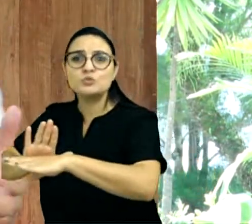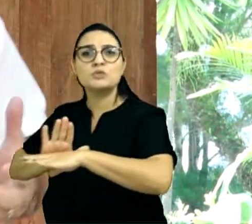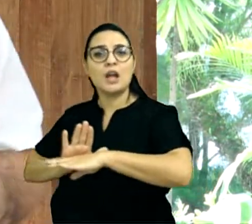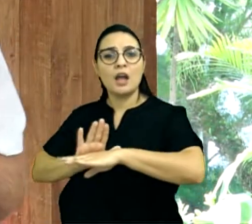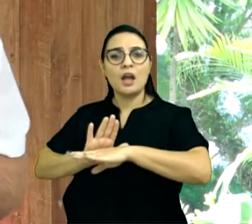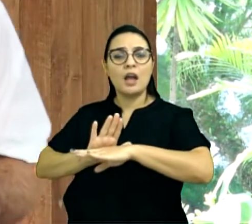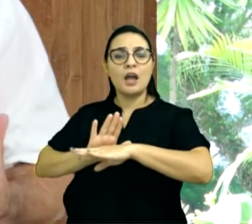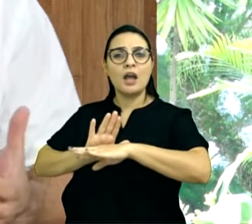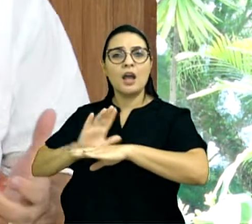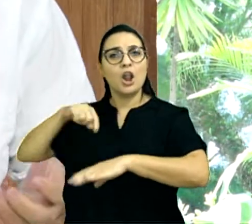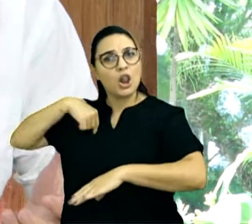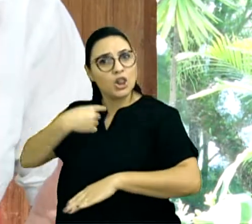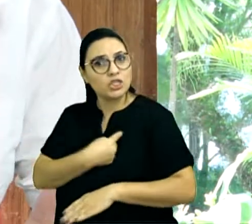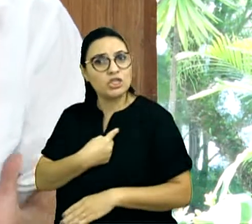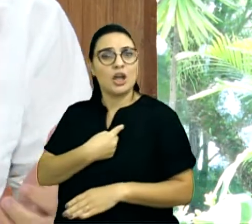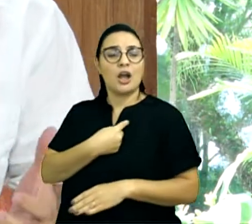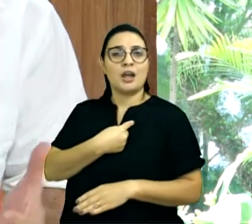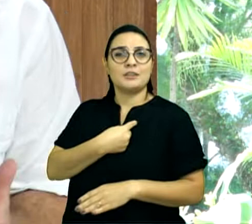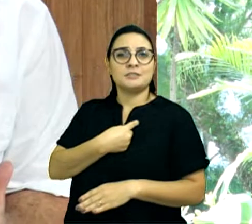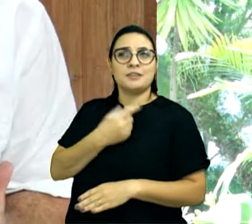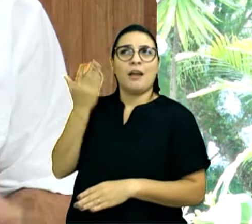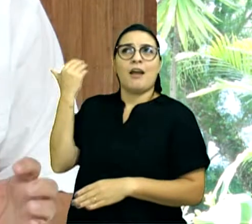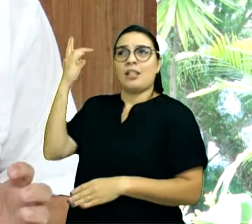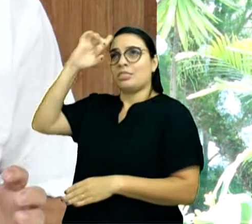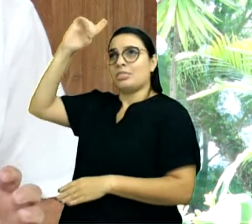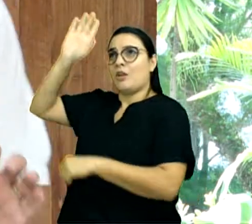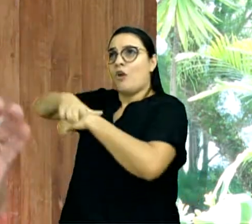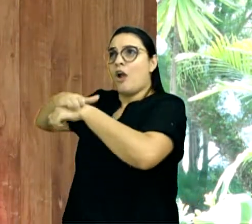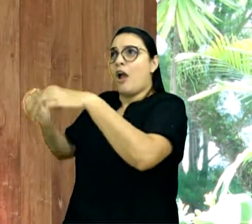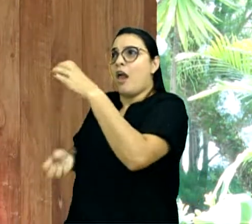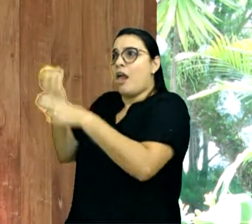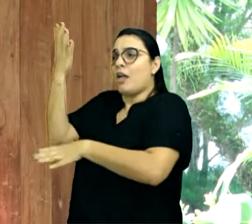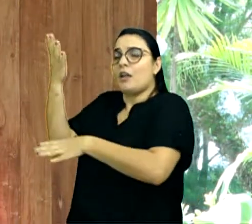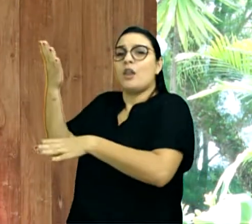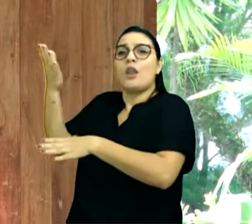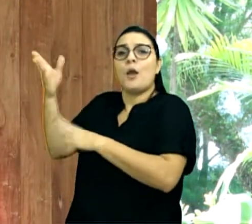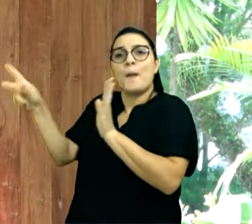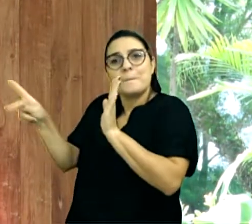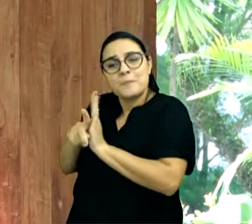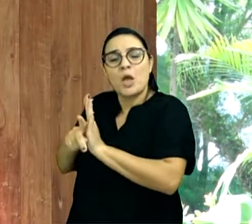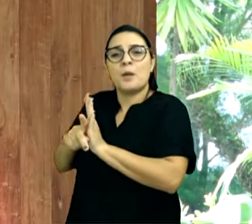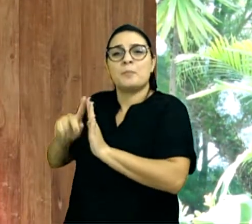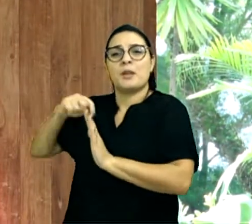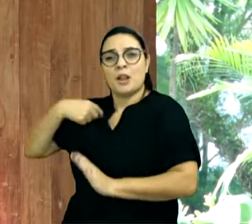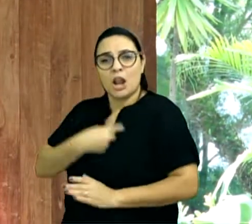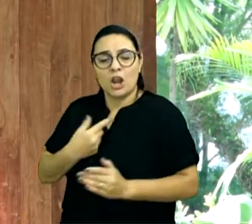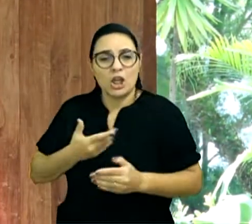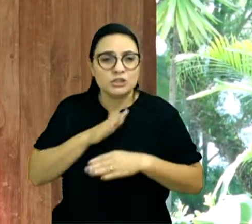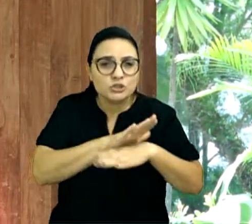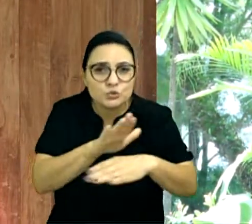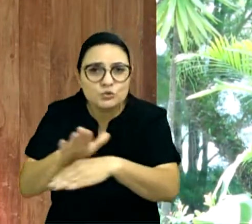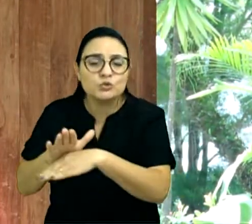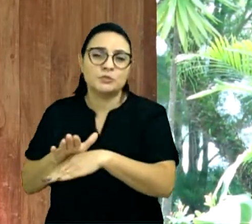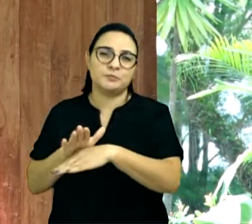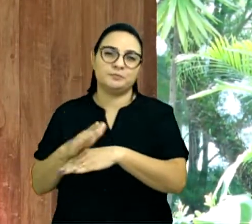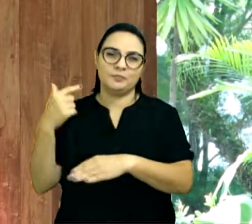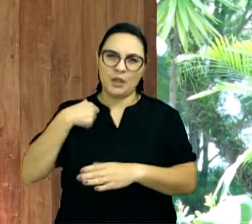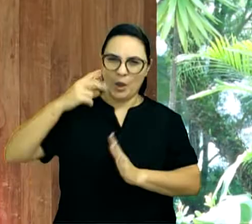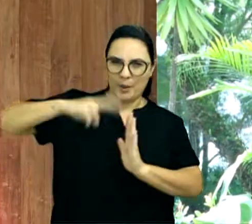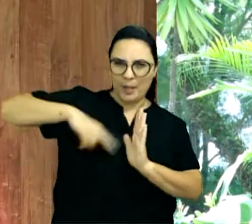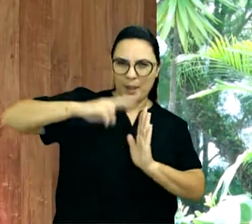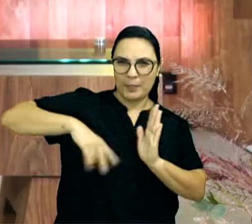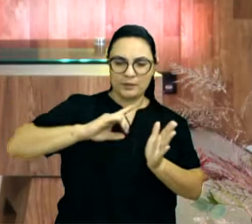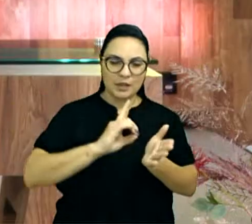nós fomos criados para servir. Esse serviço deve ser um estilo de vida. Eu fui procurar lá no dicionário,